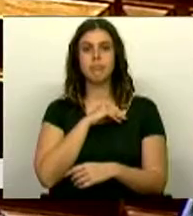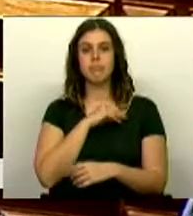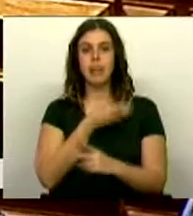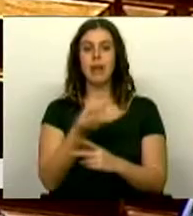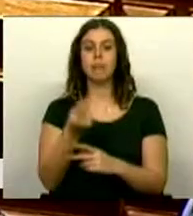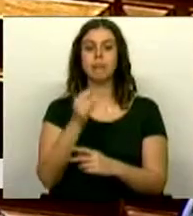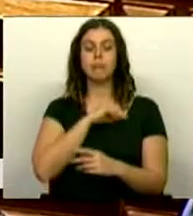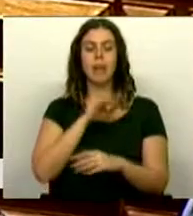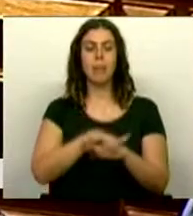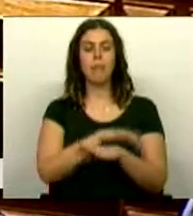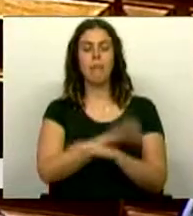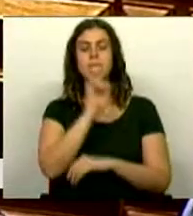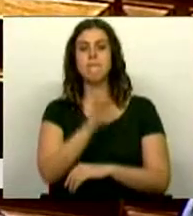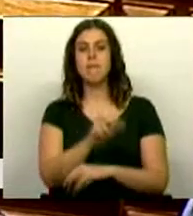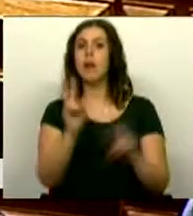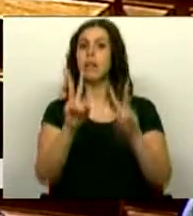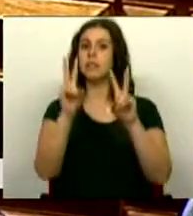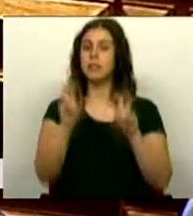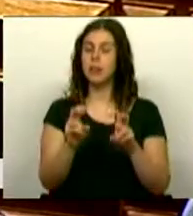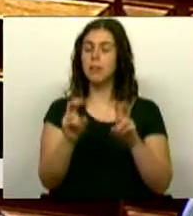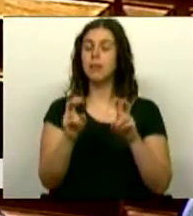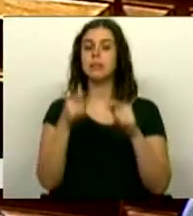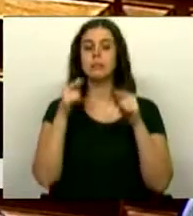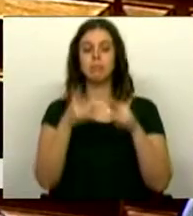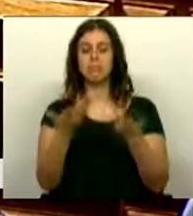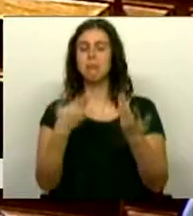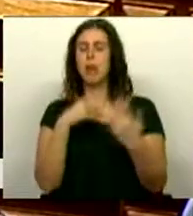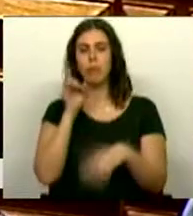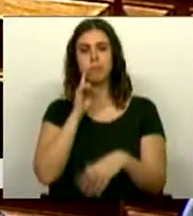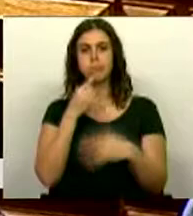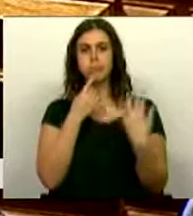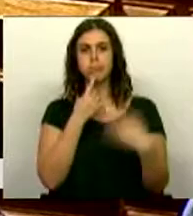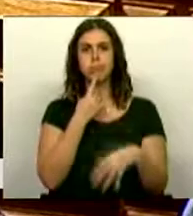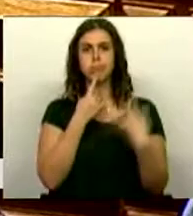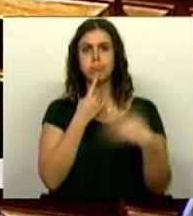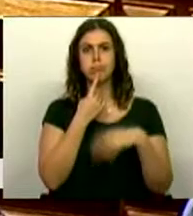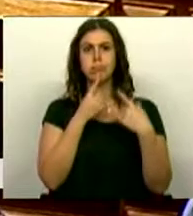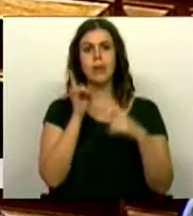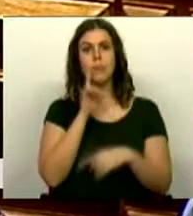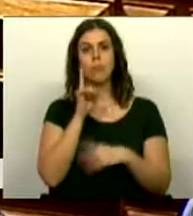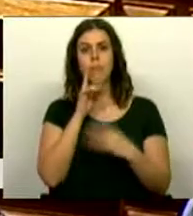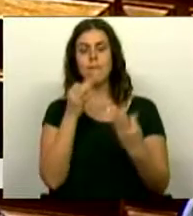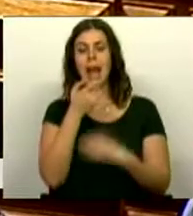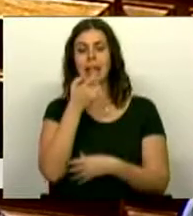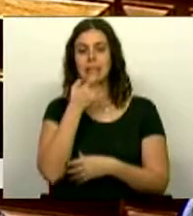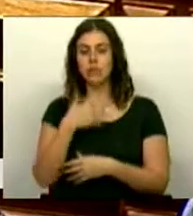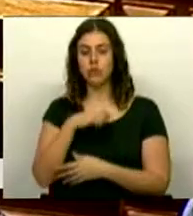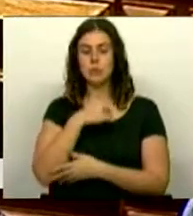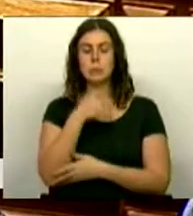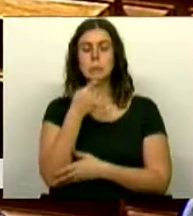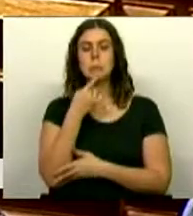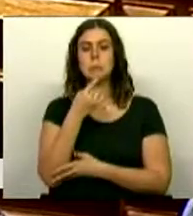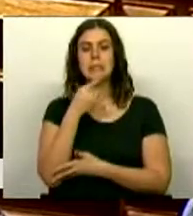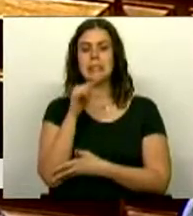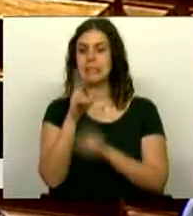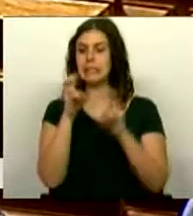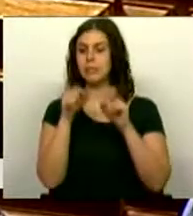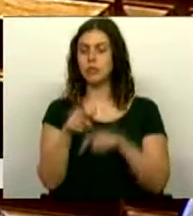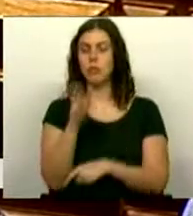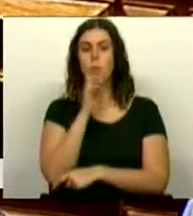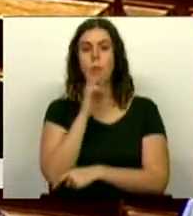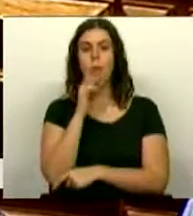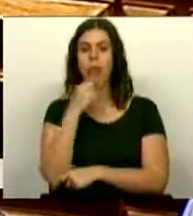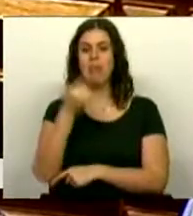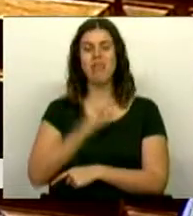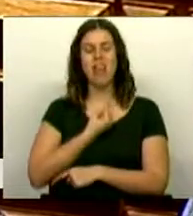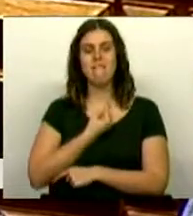administradores, matéria que será extremamente importante e é importante se ficarmos com a noção de que estas matérias poderão